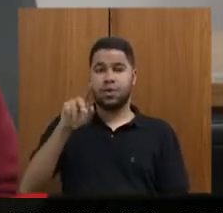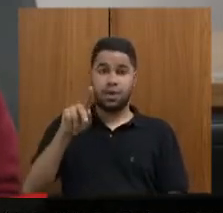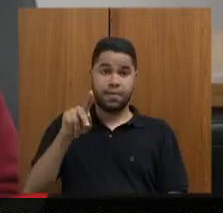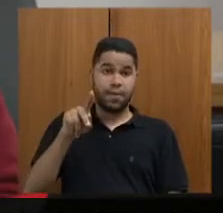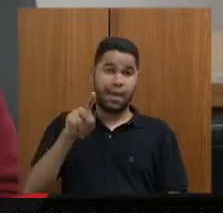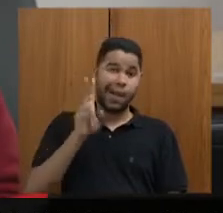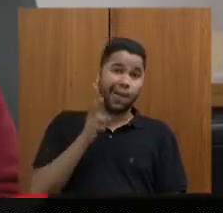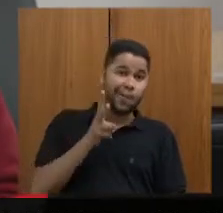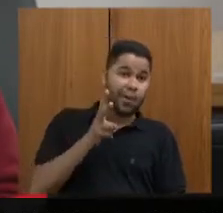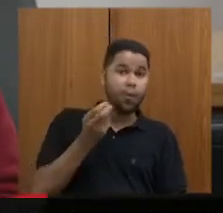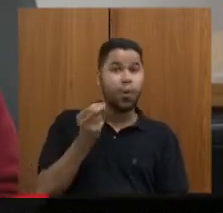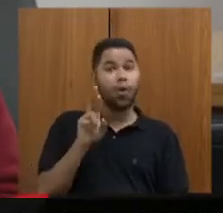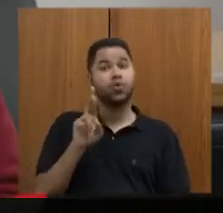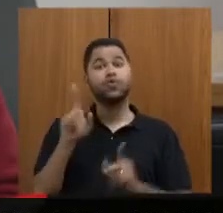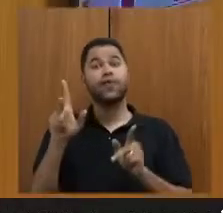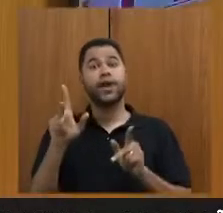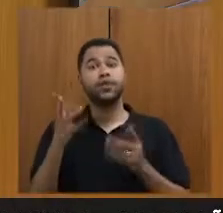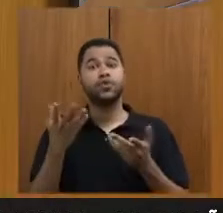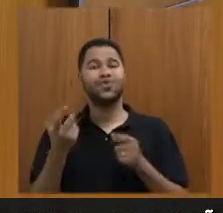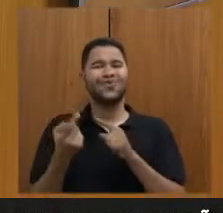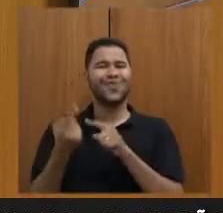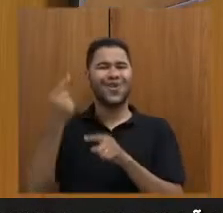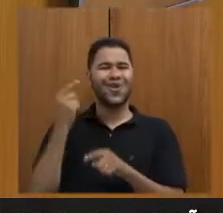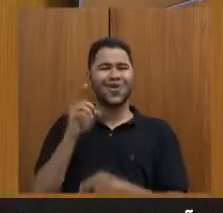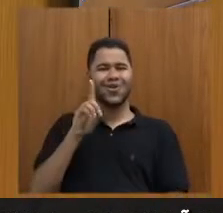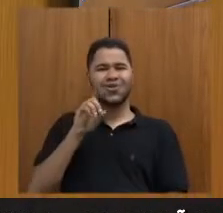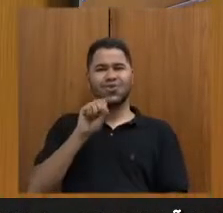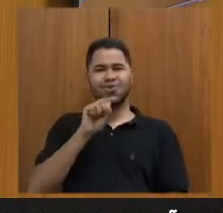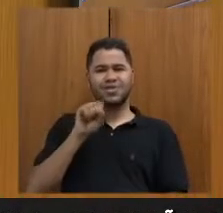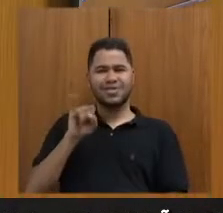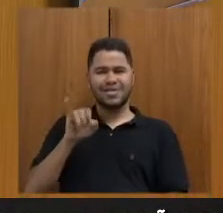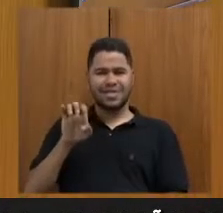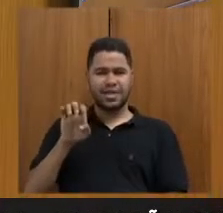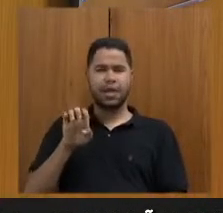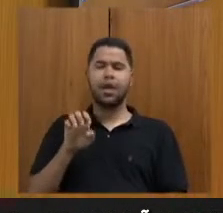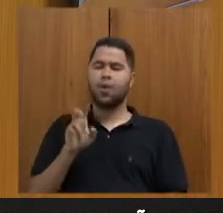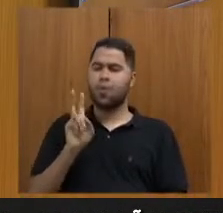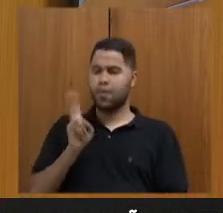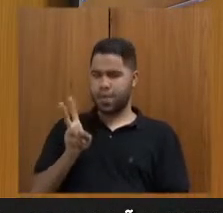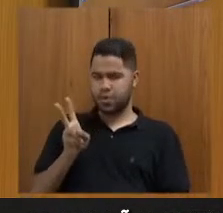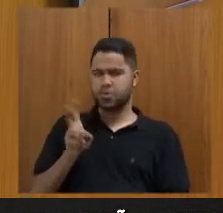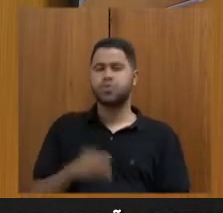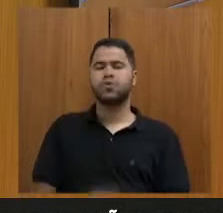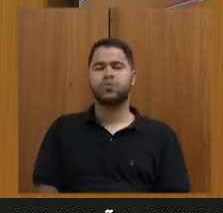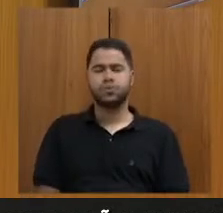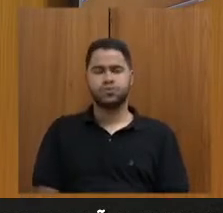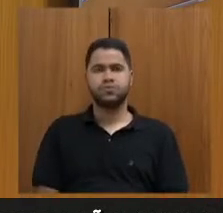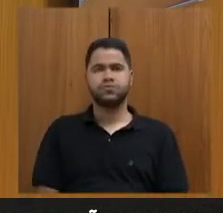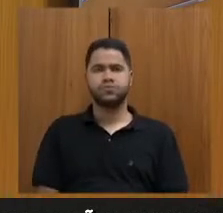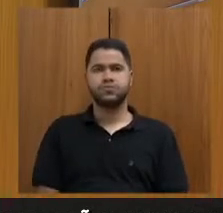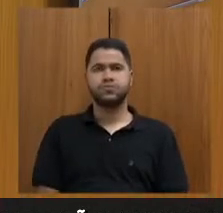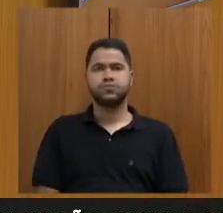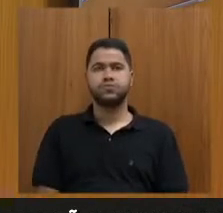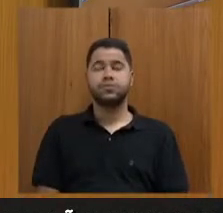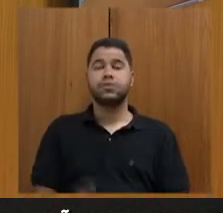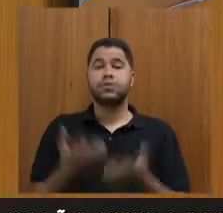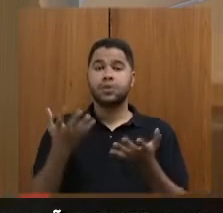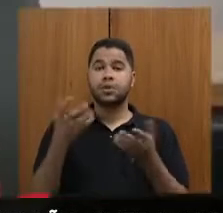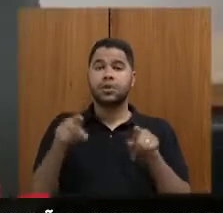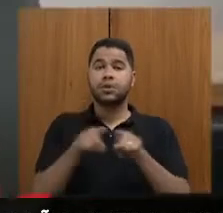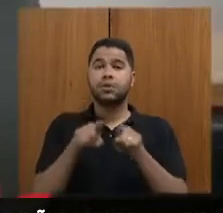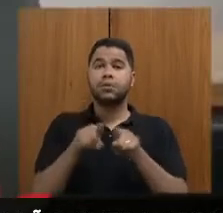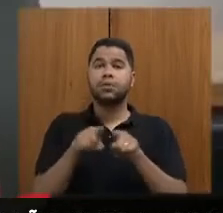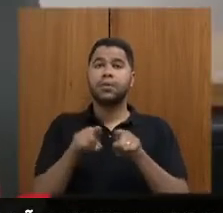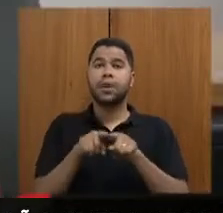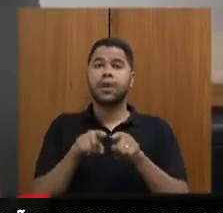diferente do dossiê? É o mesmo. O mesmo. O mesmo. Eu quero também registrar,